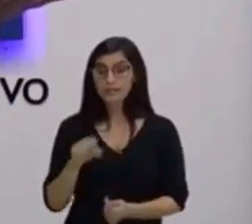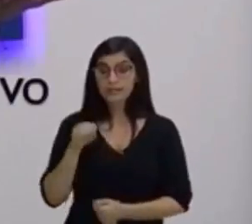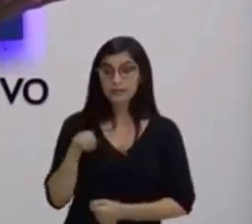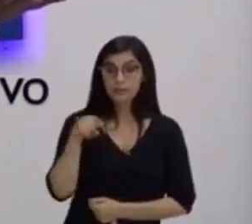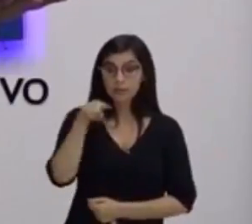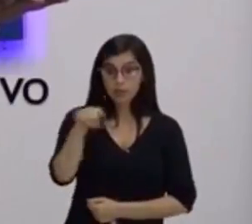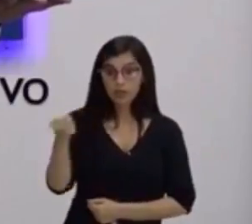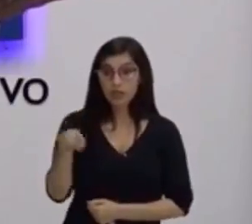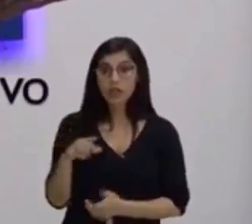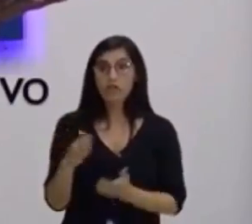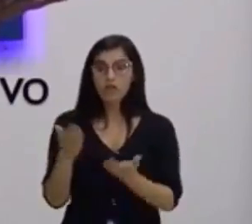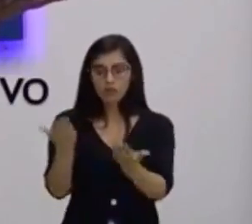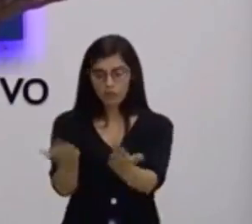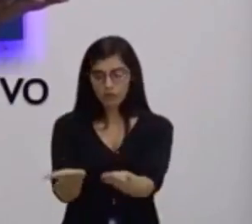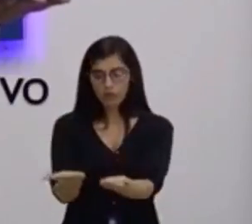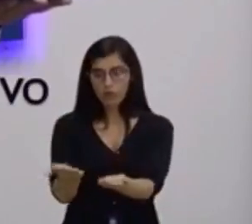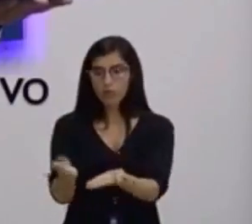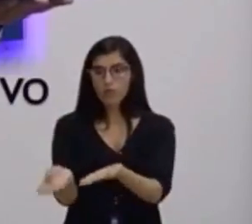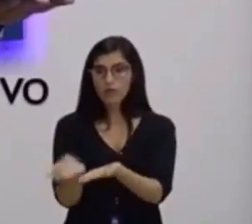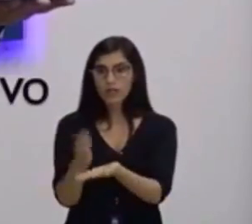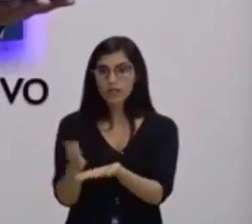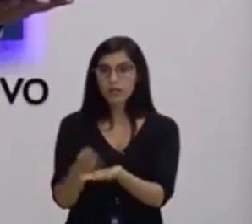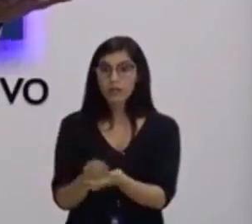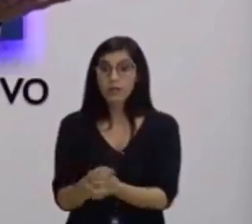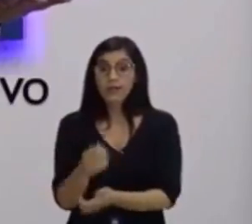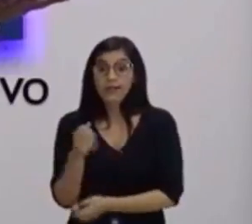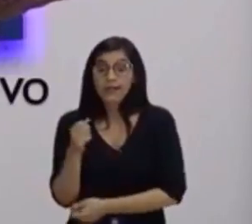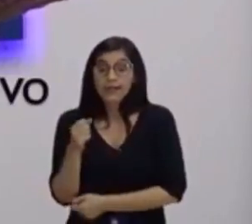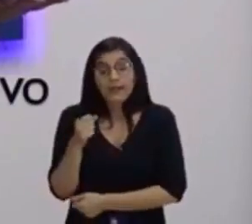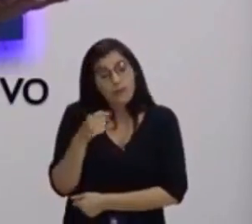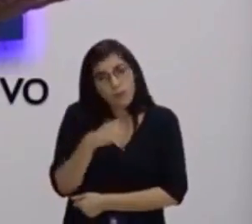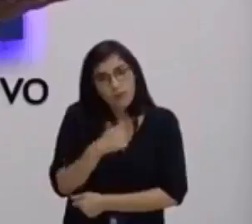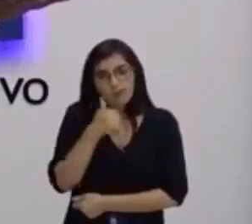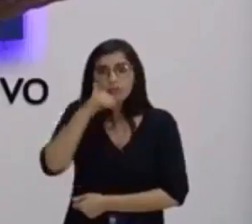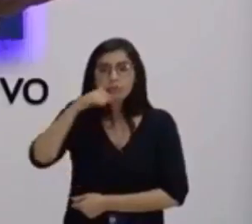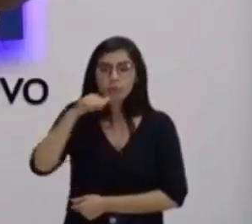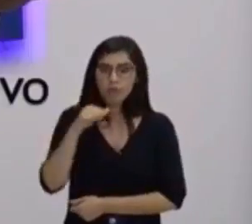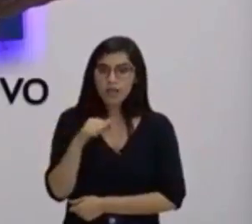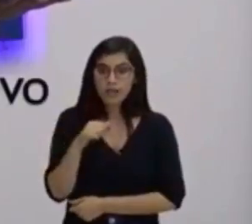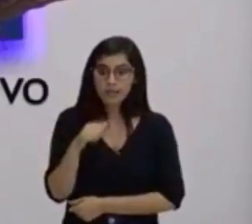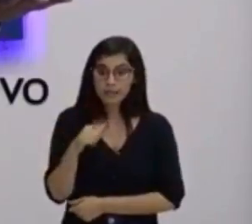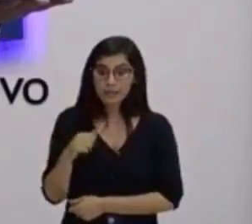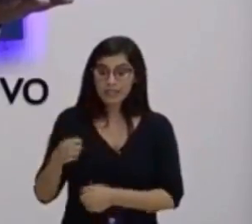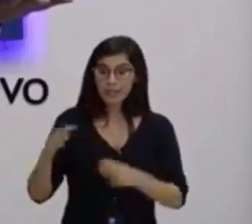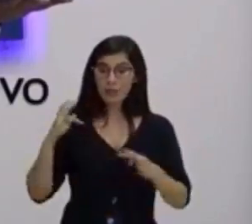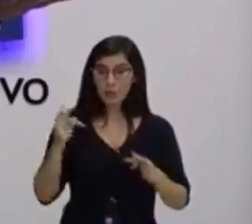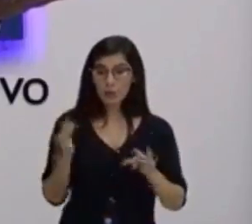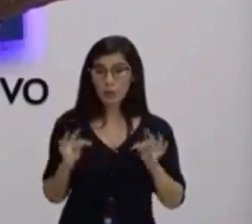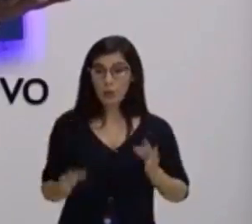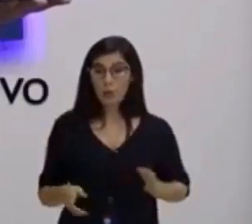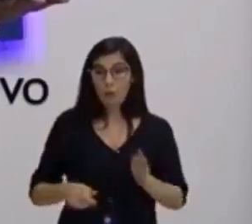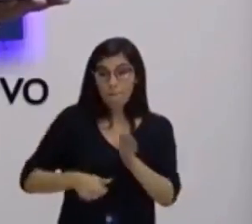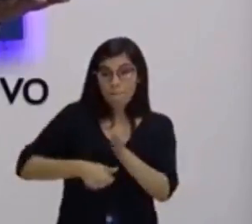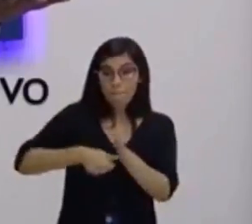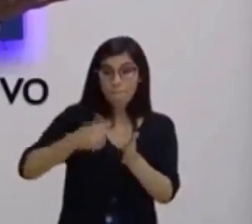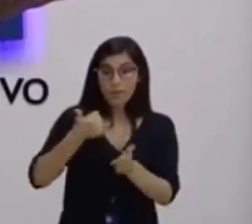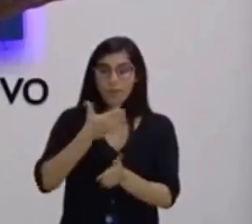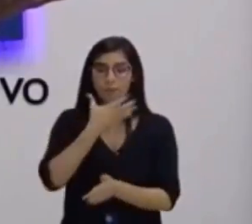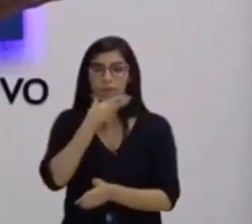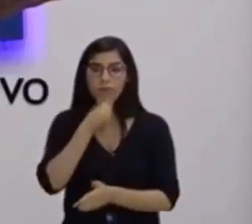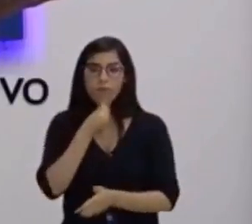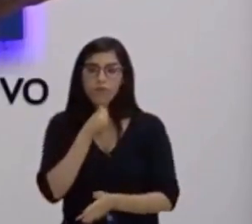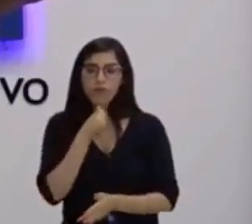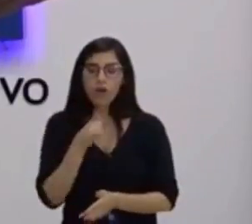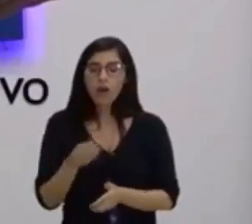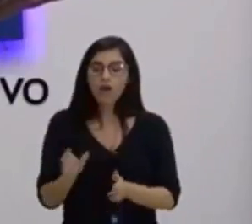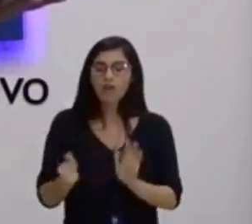começou a doer um pouquinho, talvez as mulheres tenham sentido até um pouco mais que o homem. Agora repara bem. Você lembra que na aula